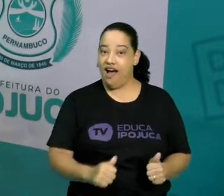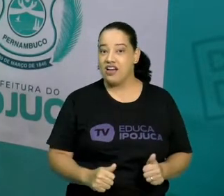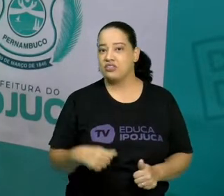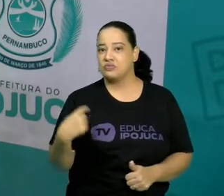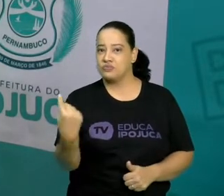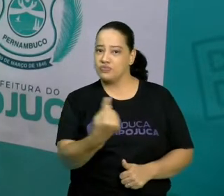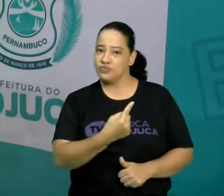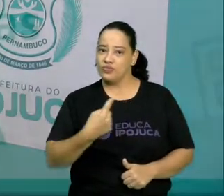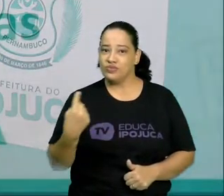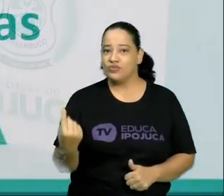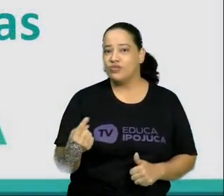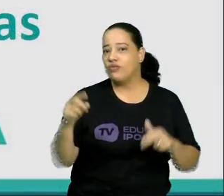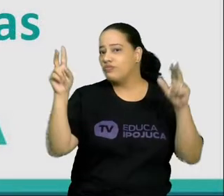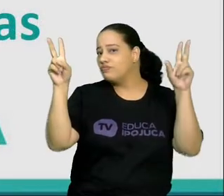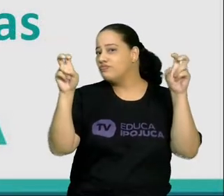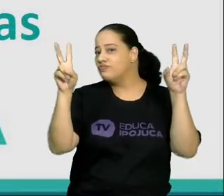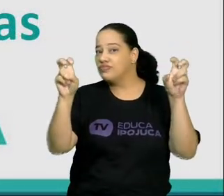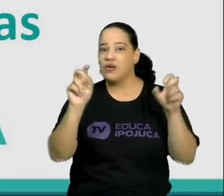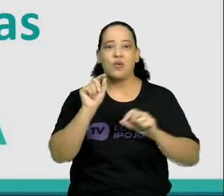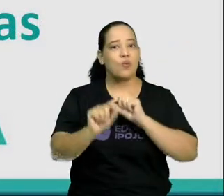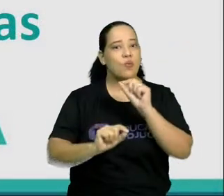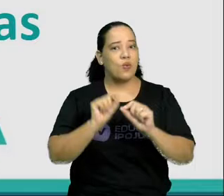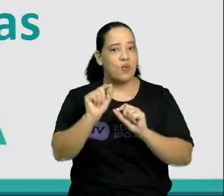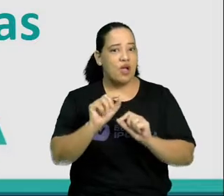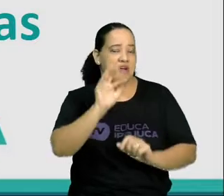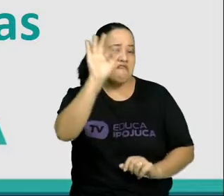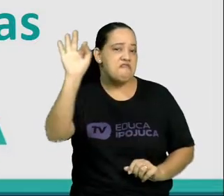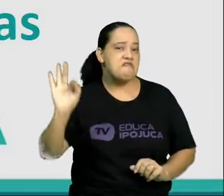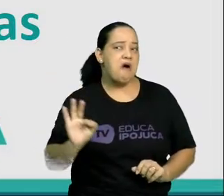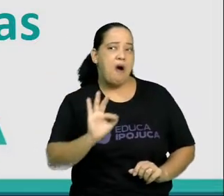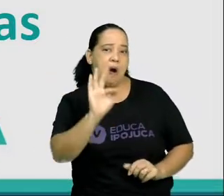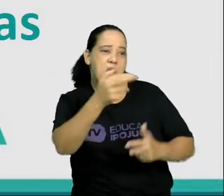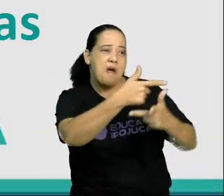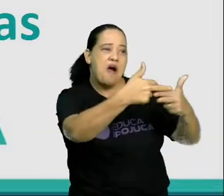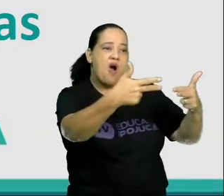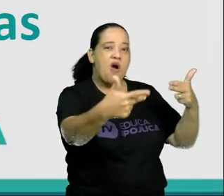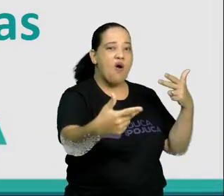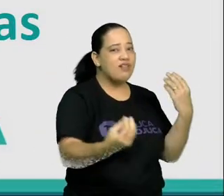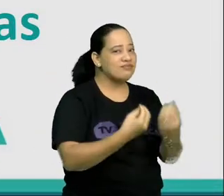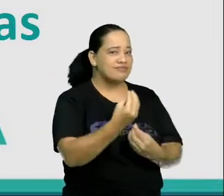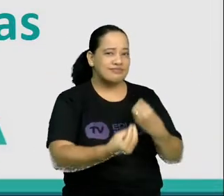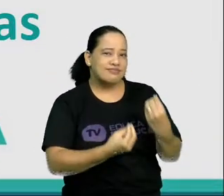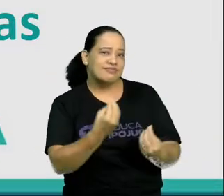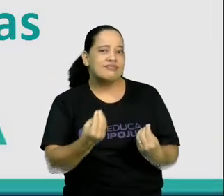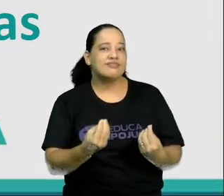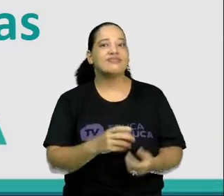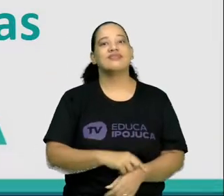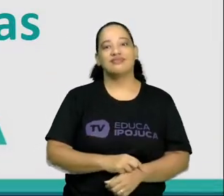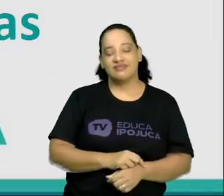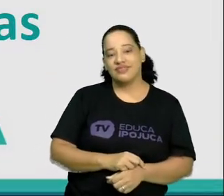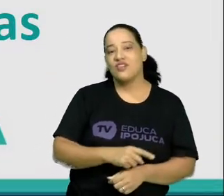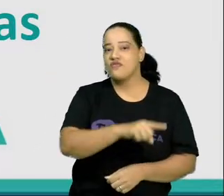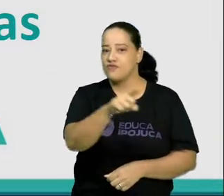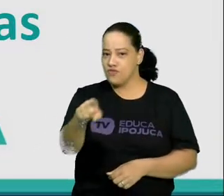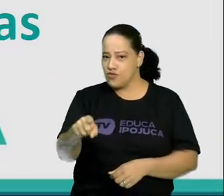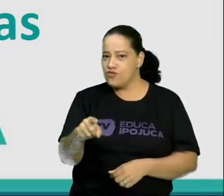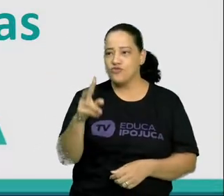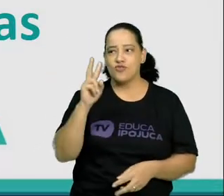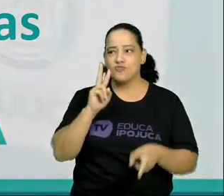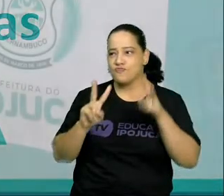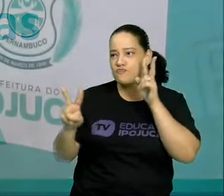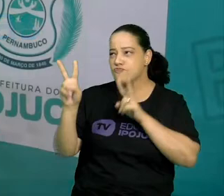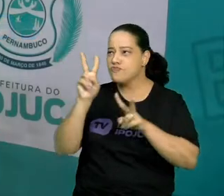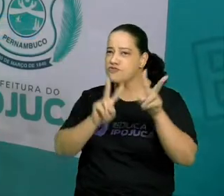falar sobre as formas das coisas. Legal, né, crianças? Vocês já pararam para observar